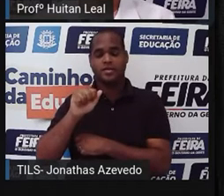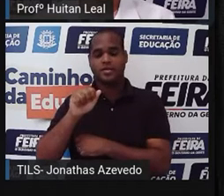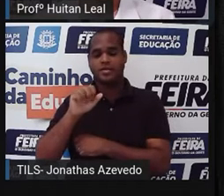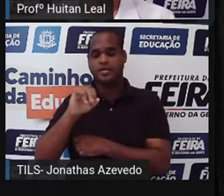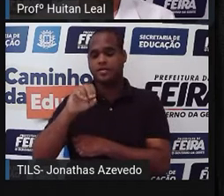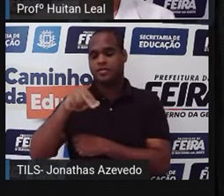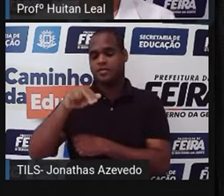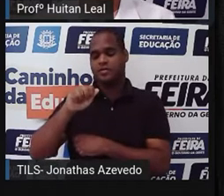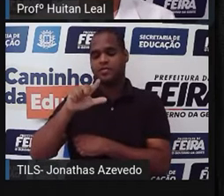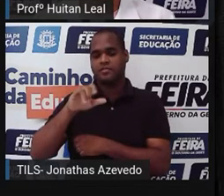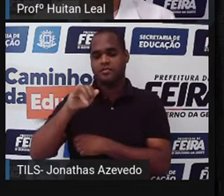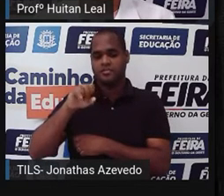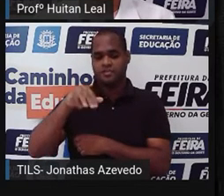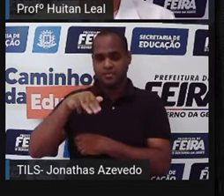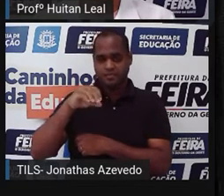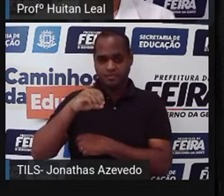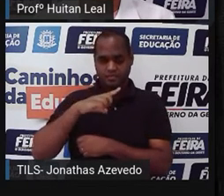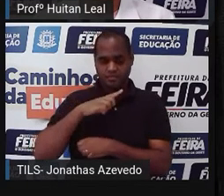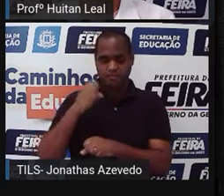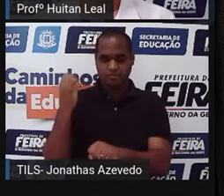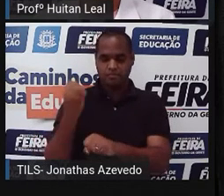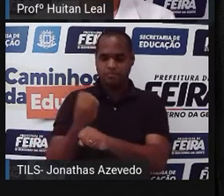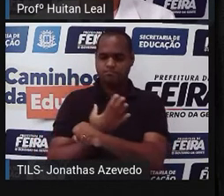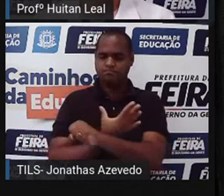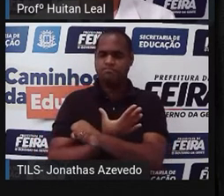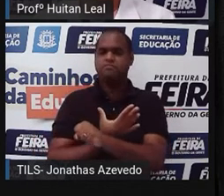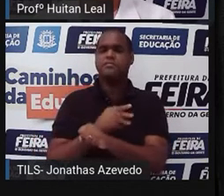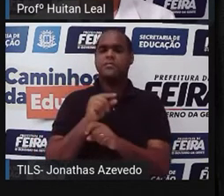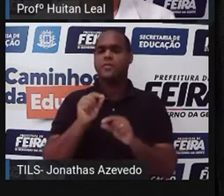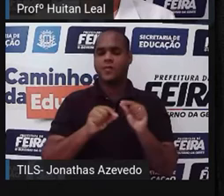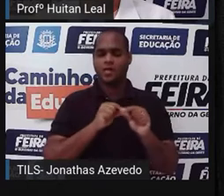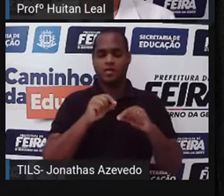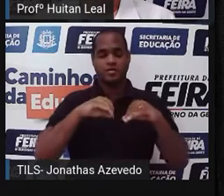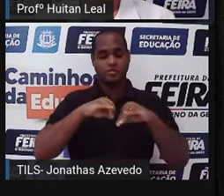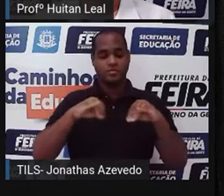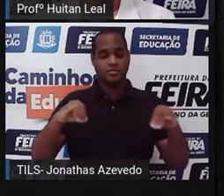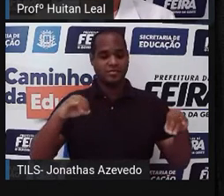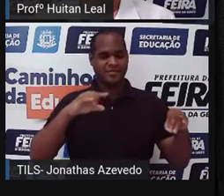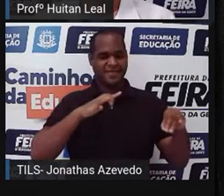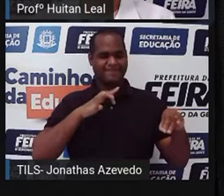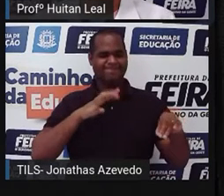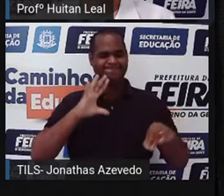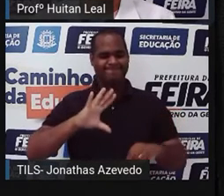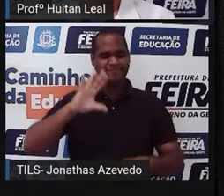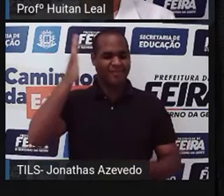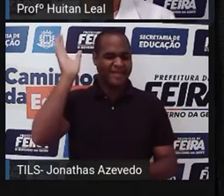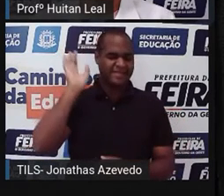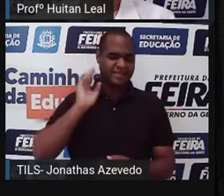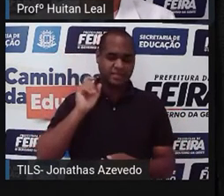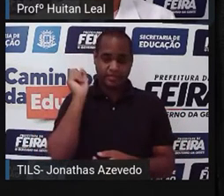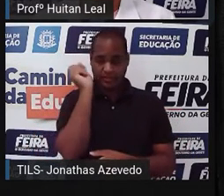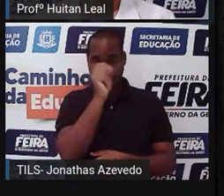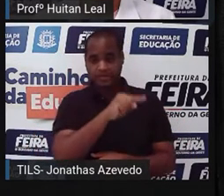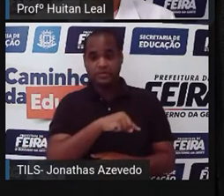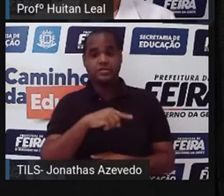retórica das emoções apela para as emoções. De que forma? Noticiando notícias trágicas, que chamem a atenção,